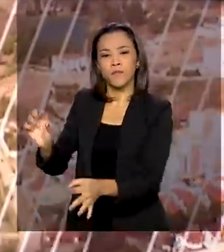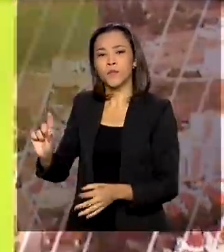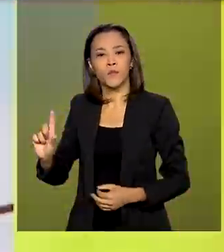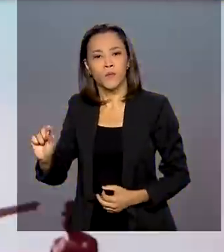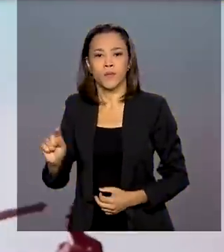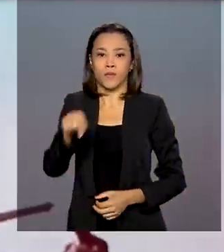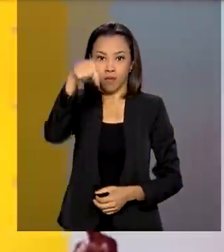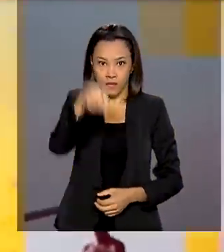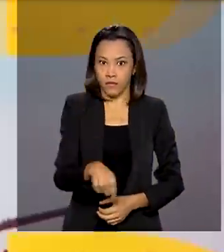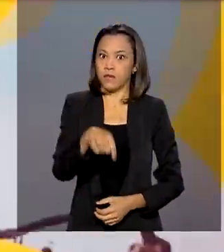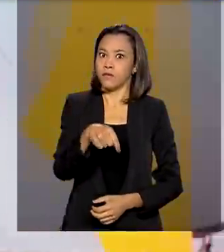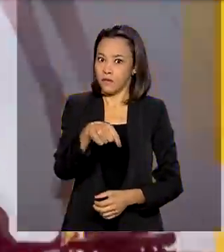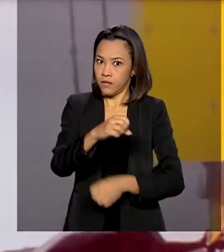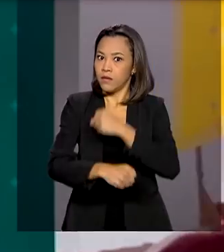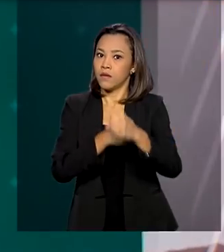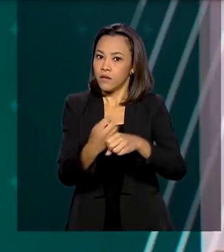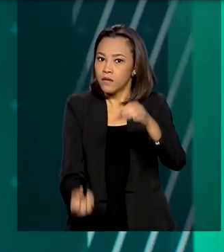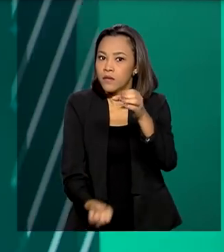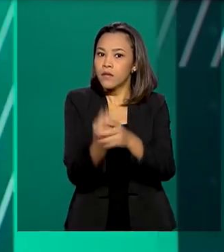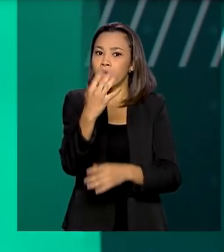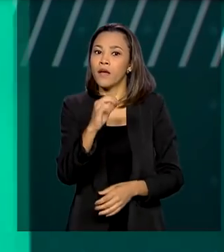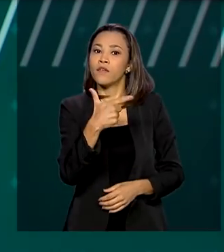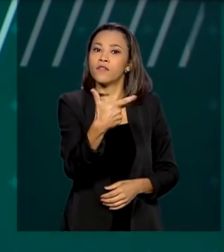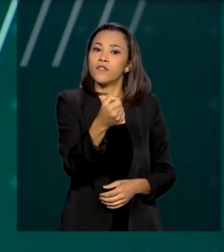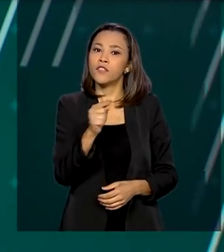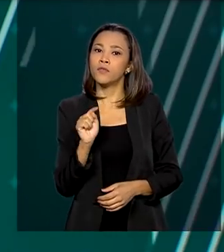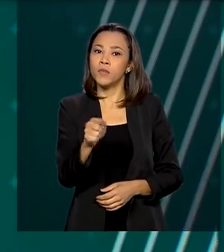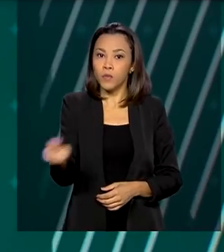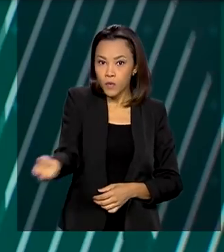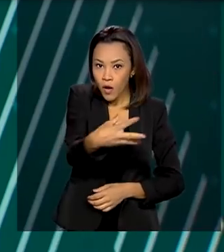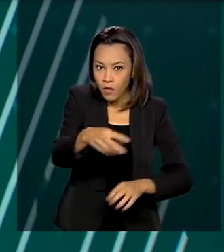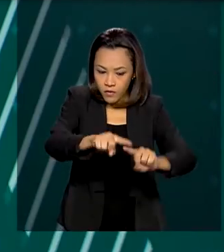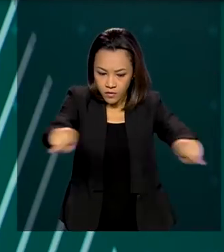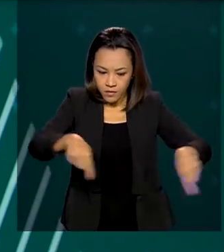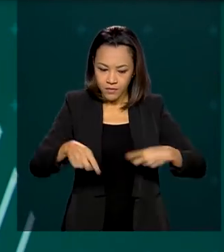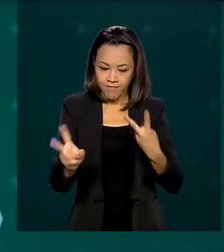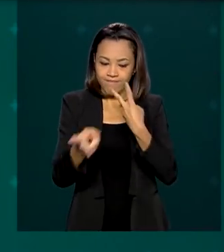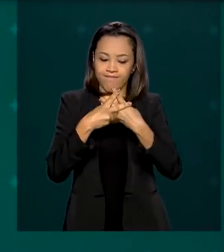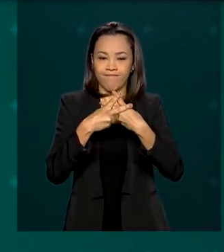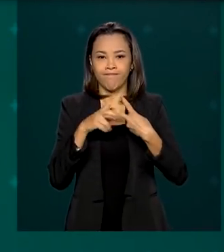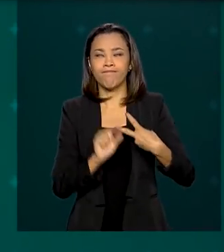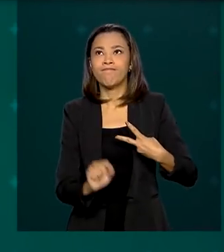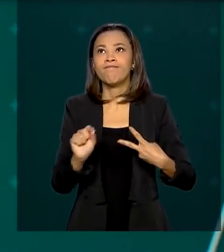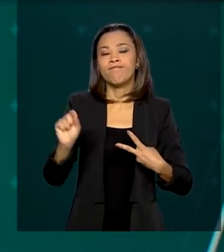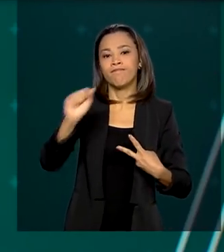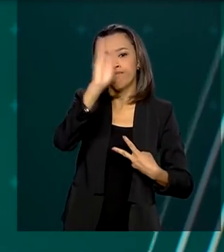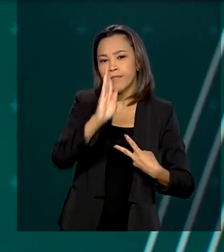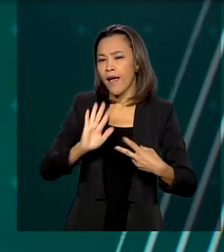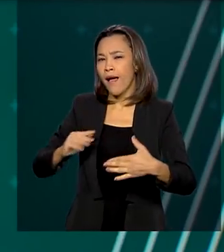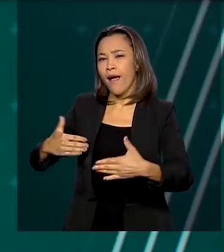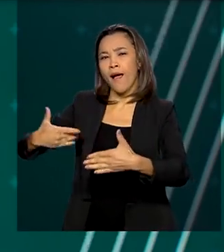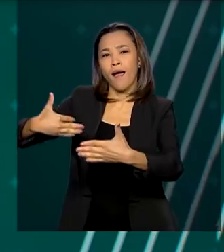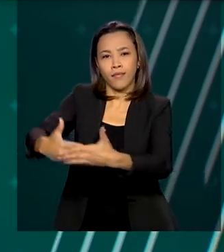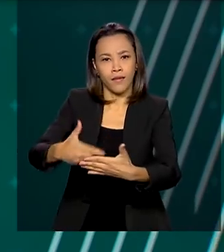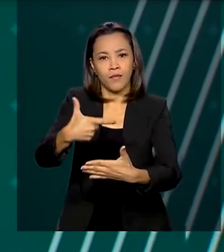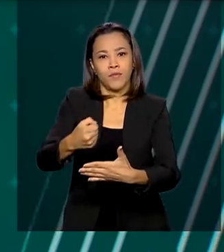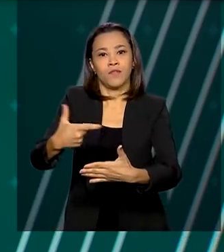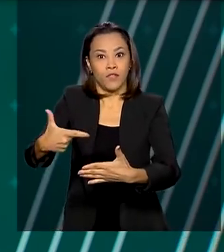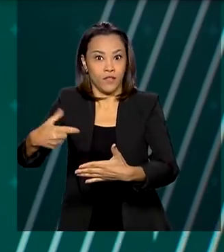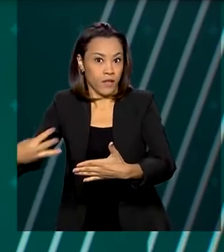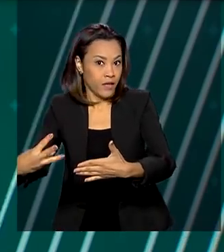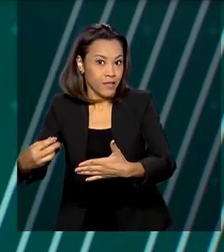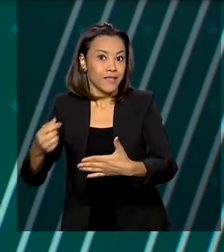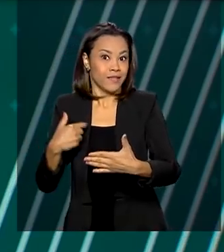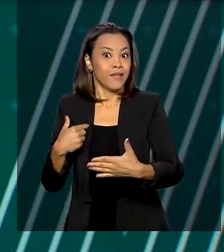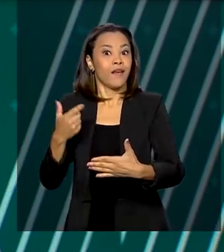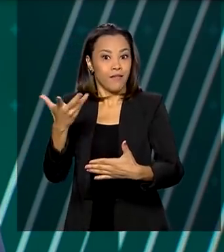neste ano, 20 mil novas vagas no sistema penitenciário em todo o país. Até 2023, a previsão é chegar